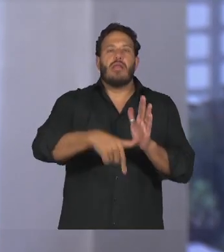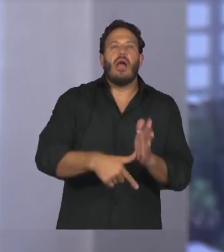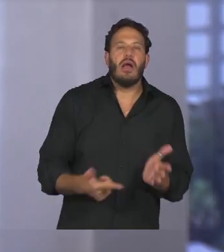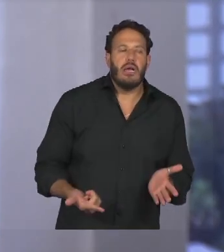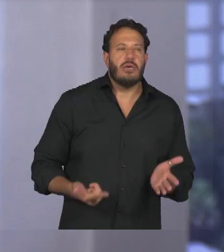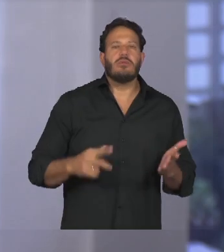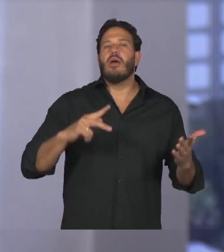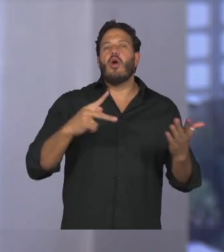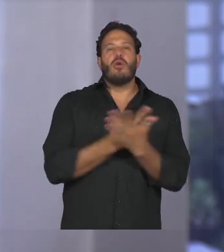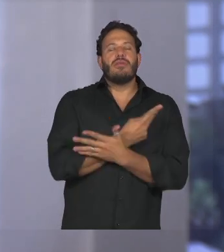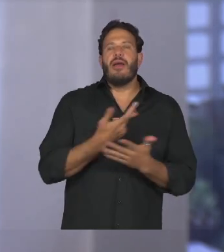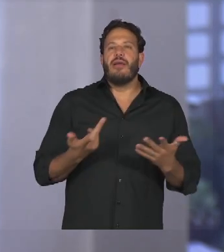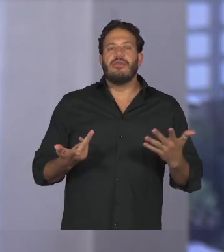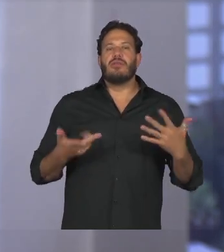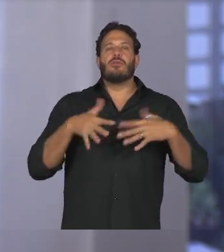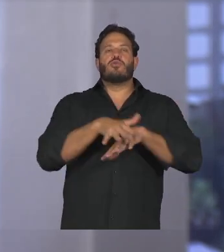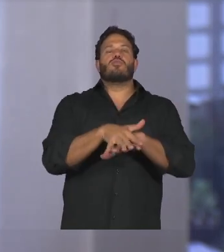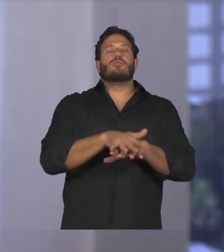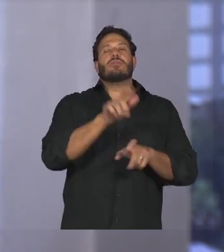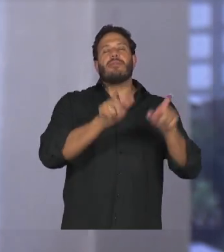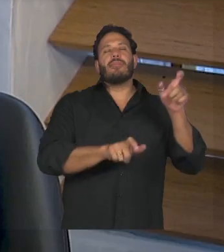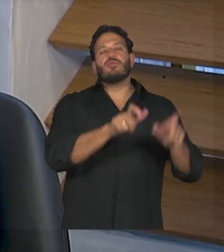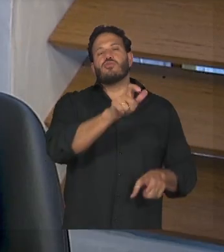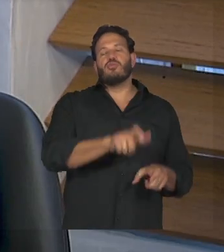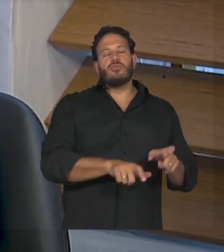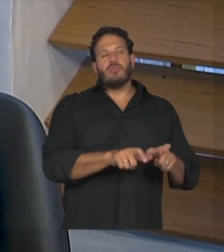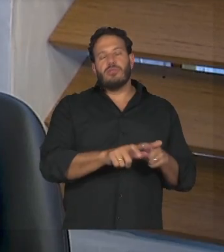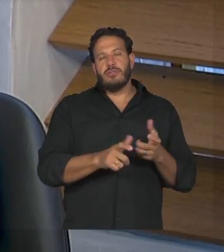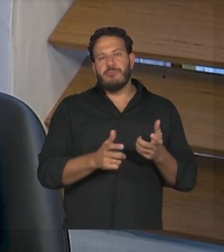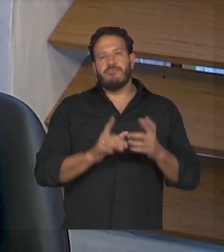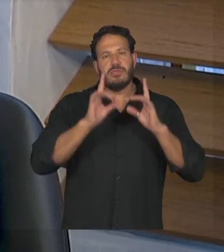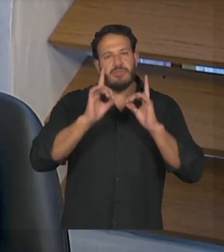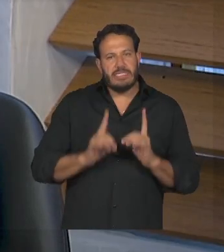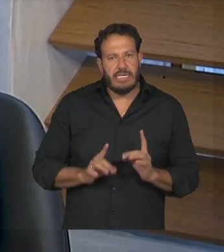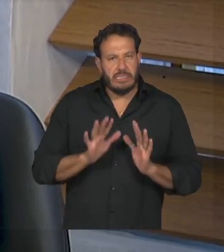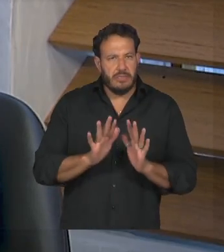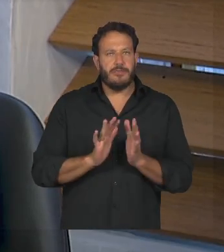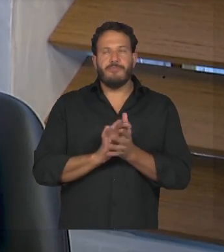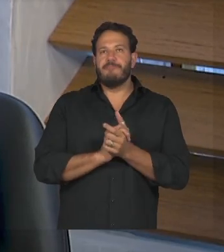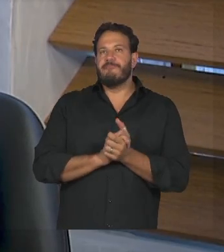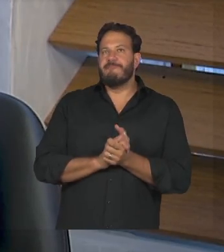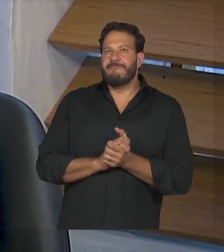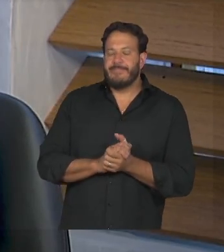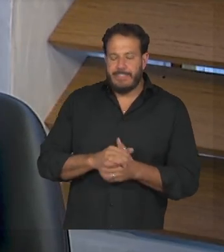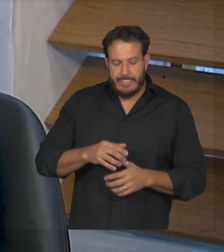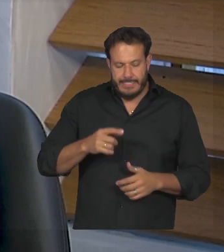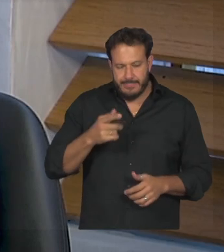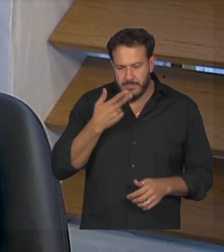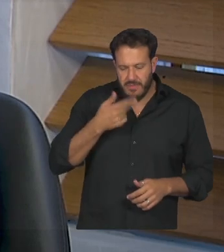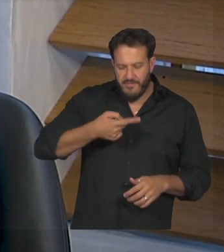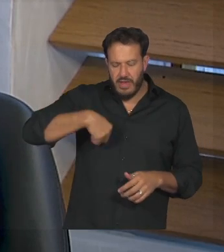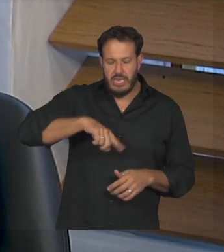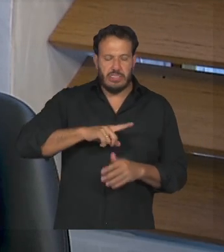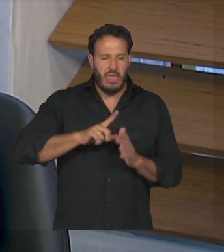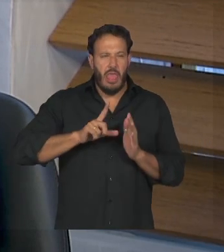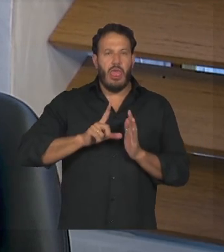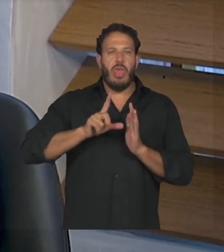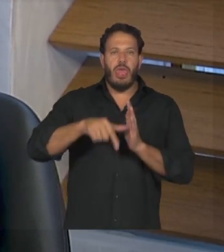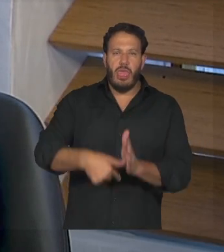na inclusão da pessoa com autismo quando a gente fala em defasagem a gente